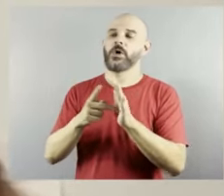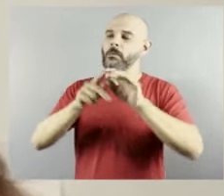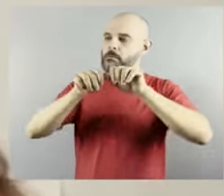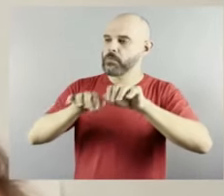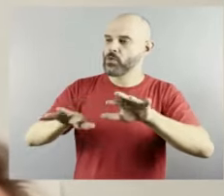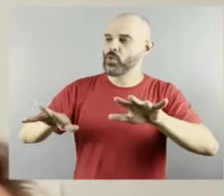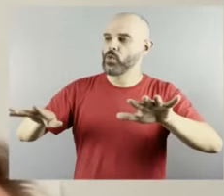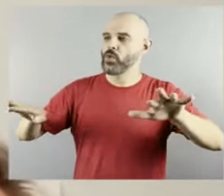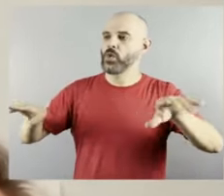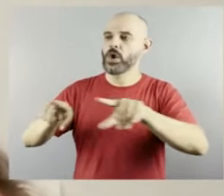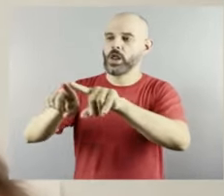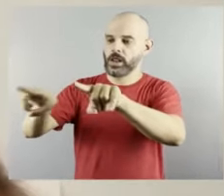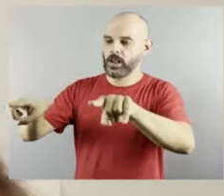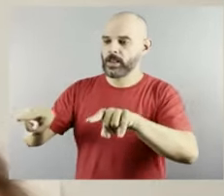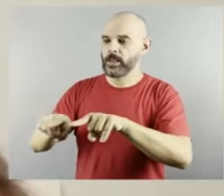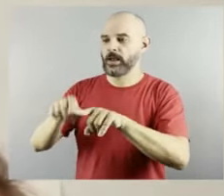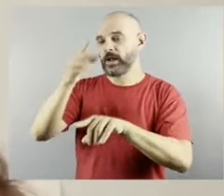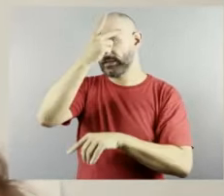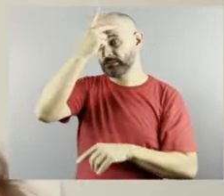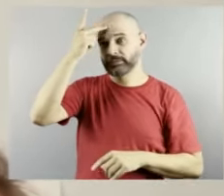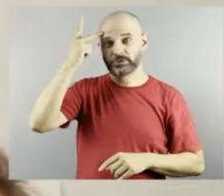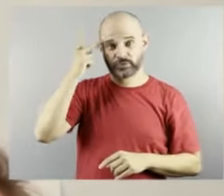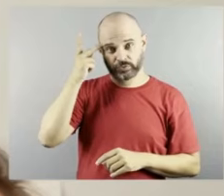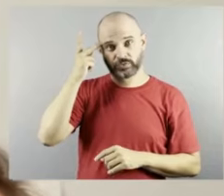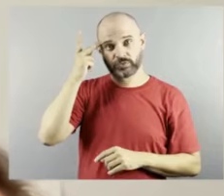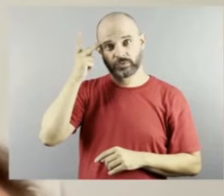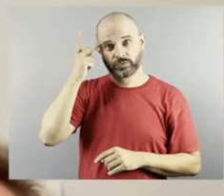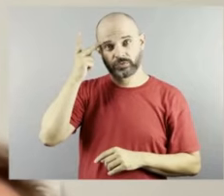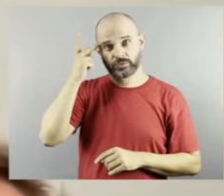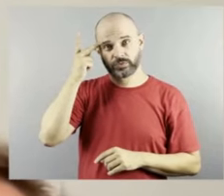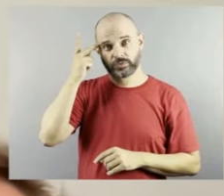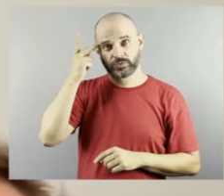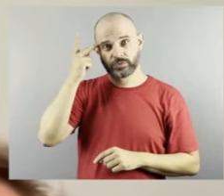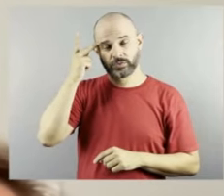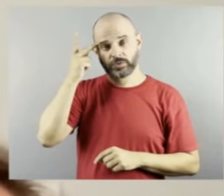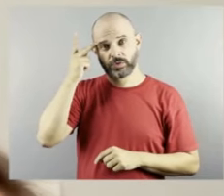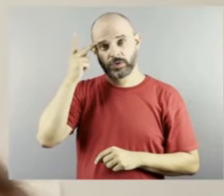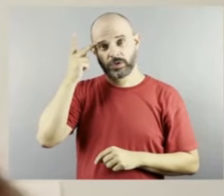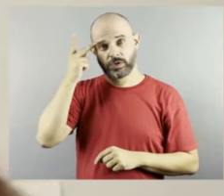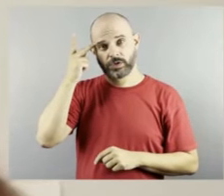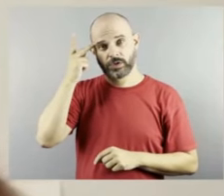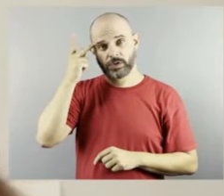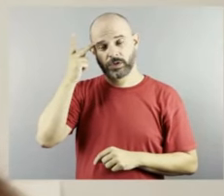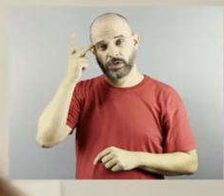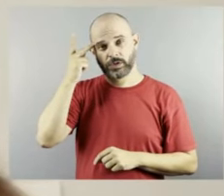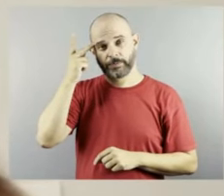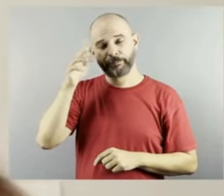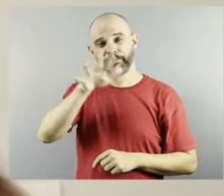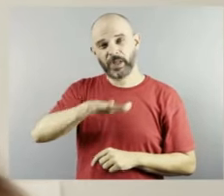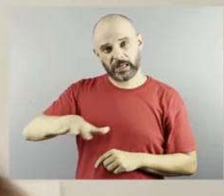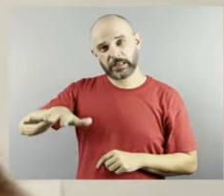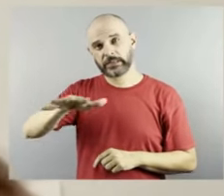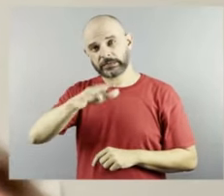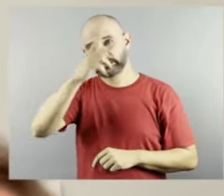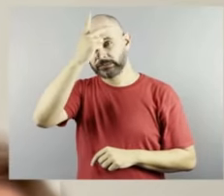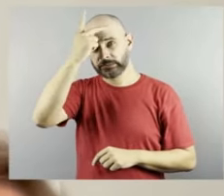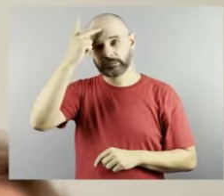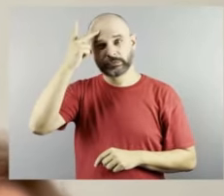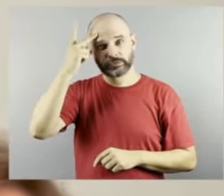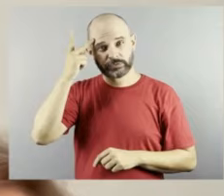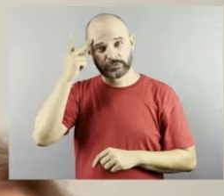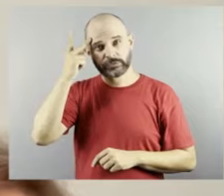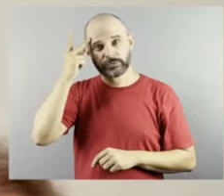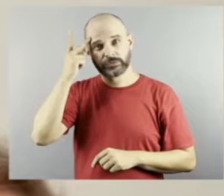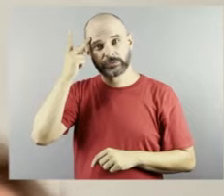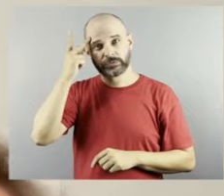muito muito digamos assim com com aquela coisa muito antiga né